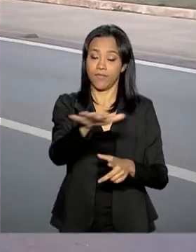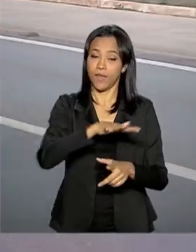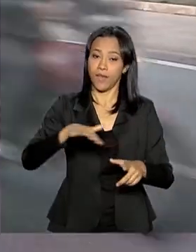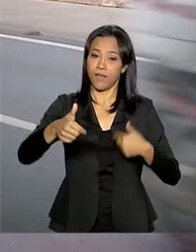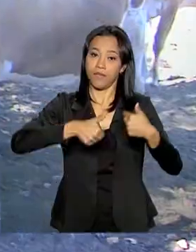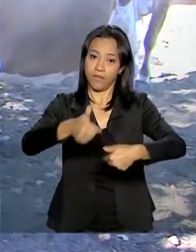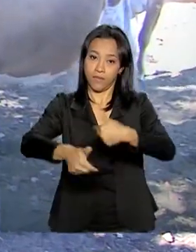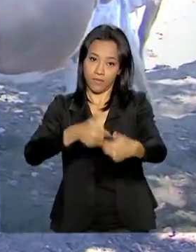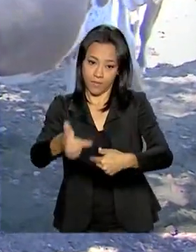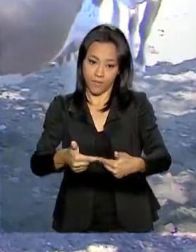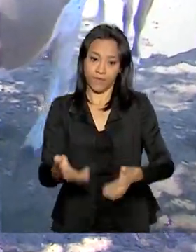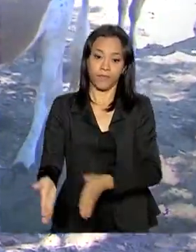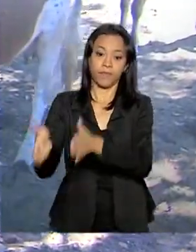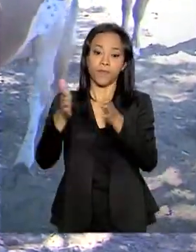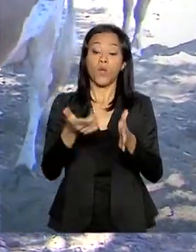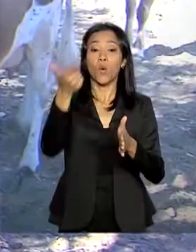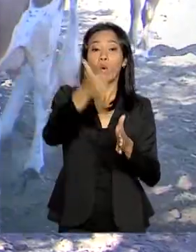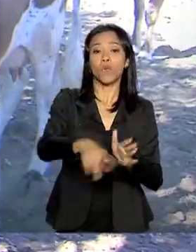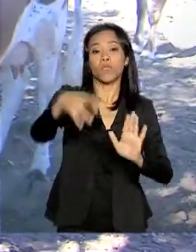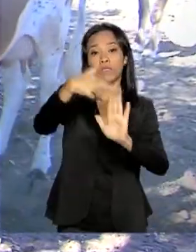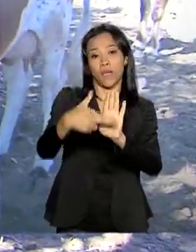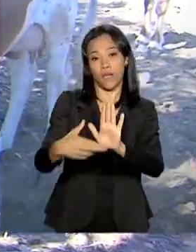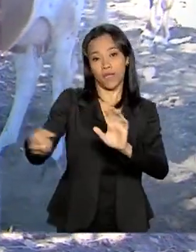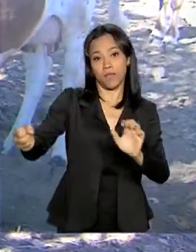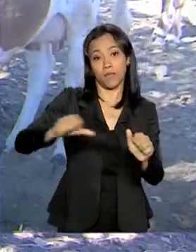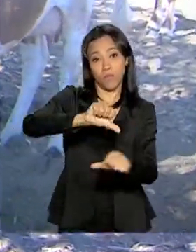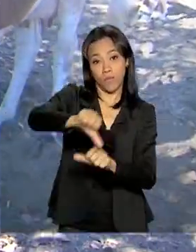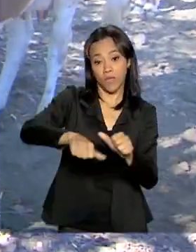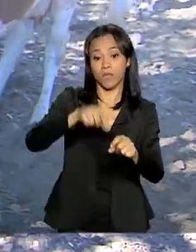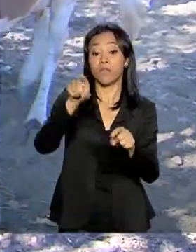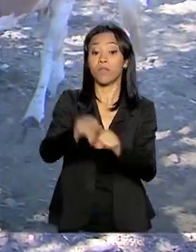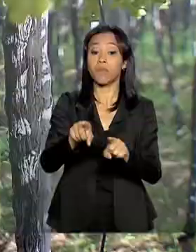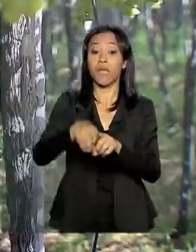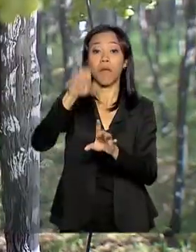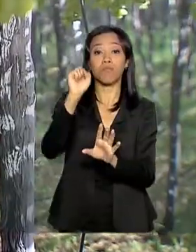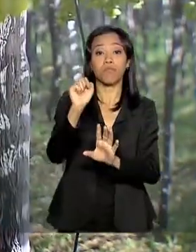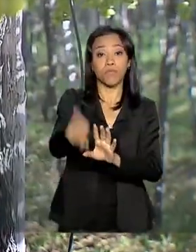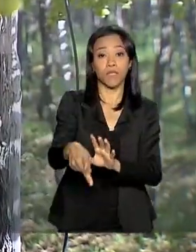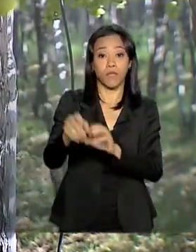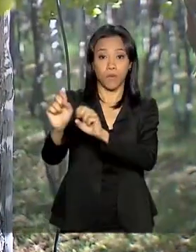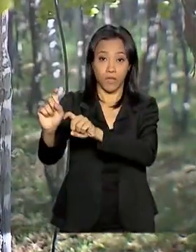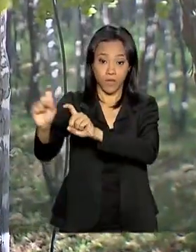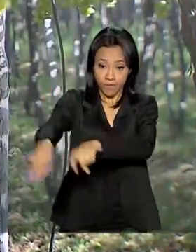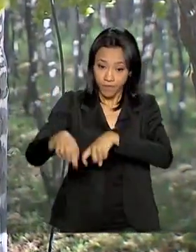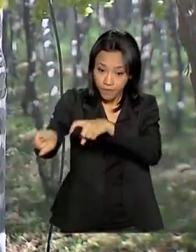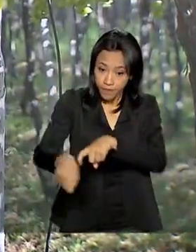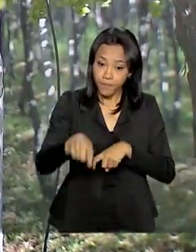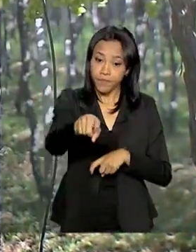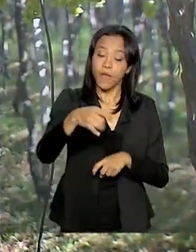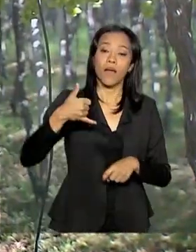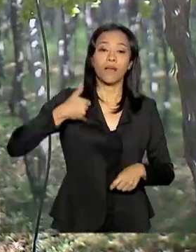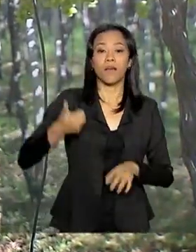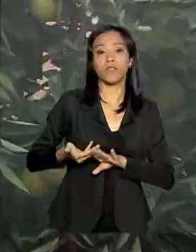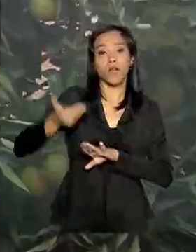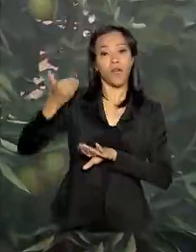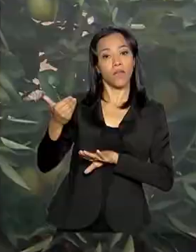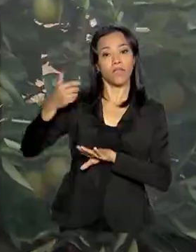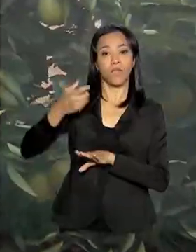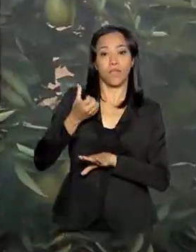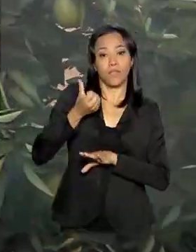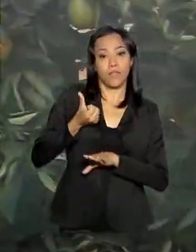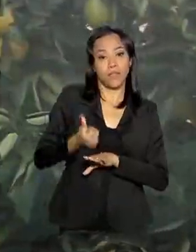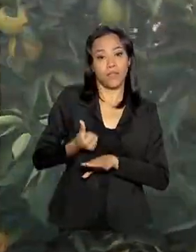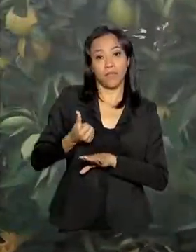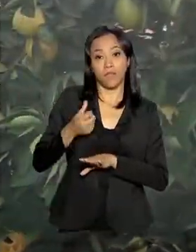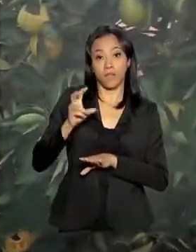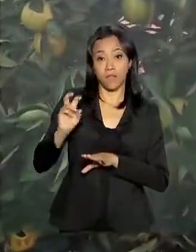agente. Mudança também nas regras para aposentadoria rural. A idade mínima, que antes era de 55